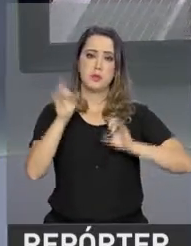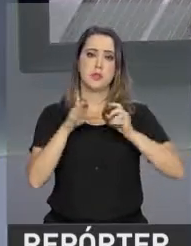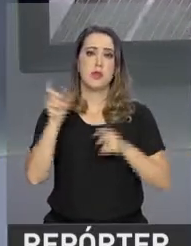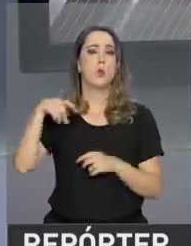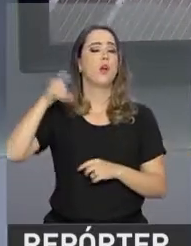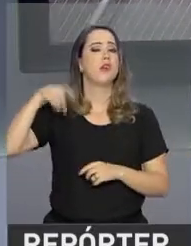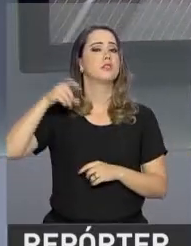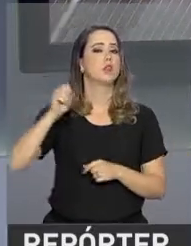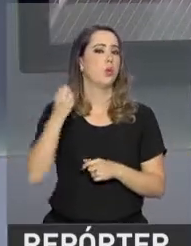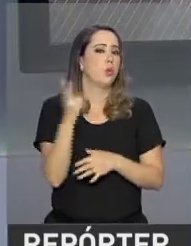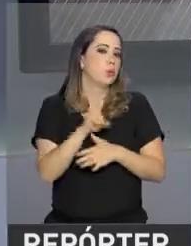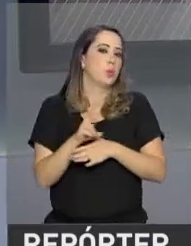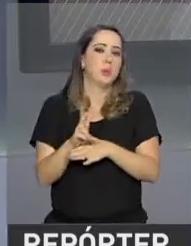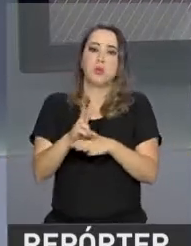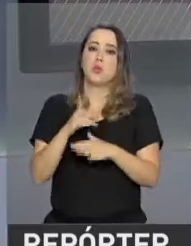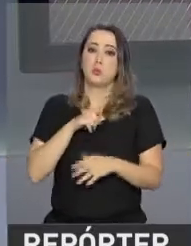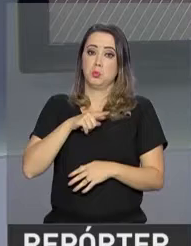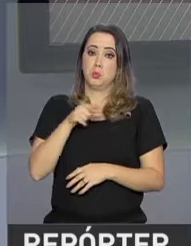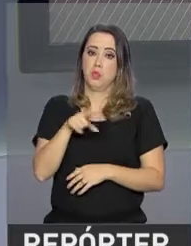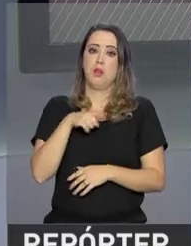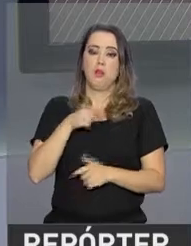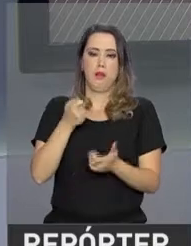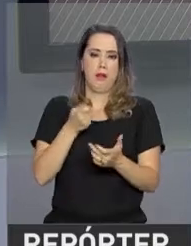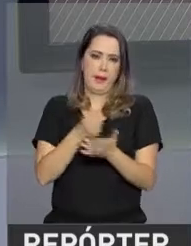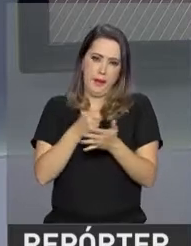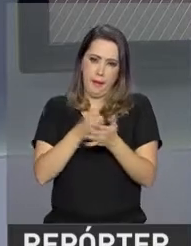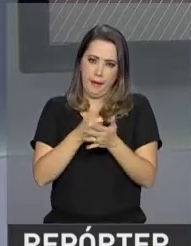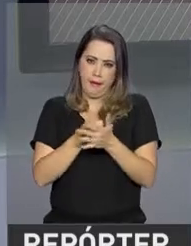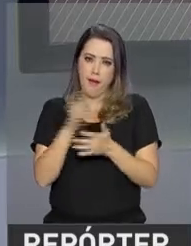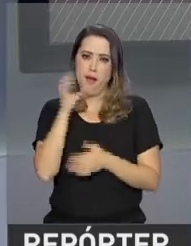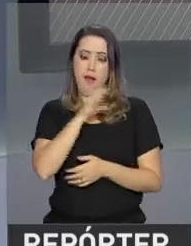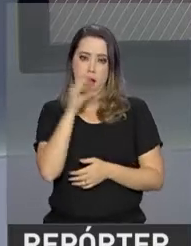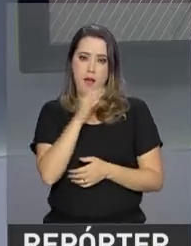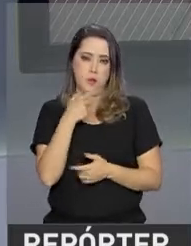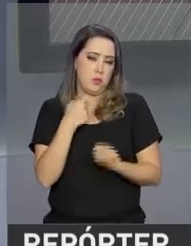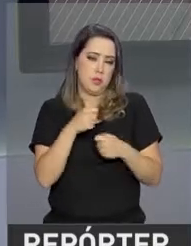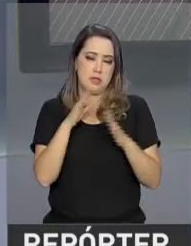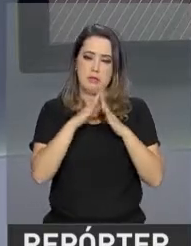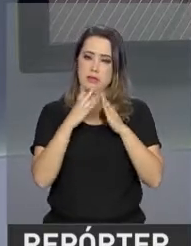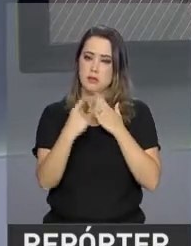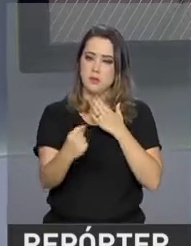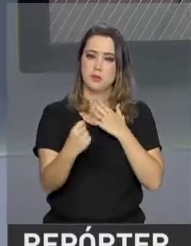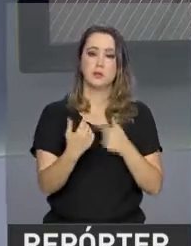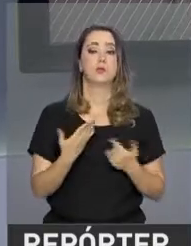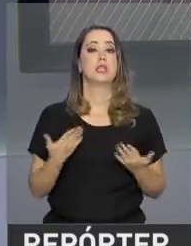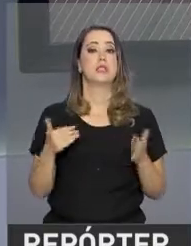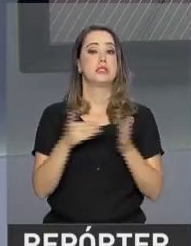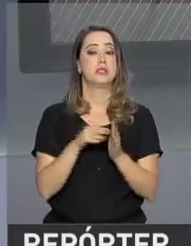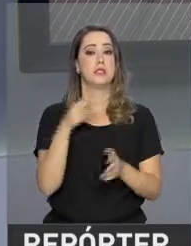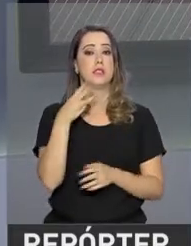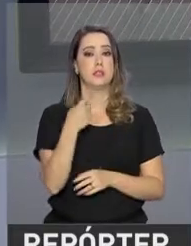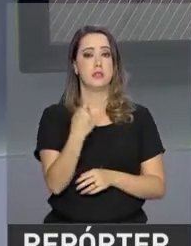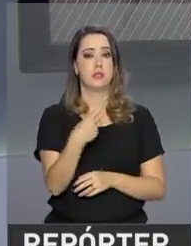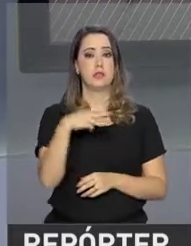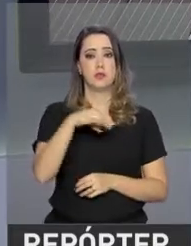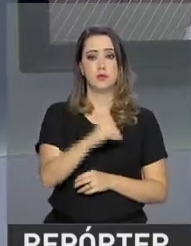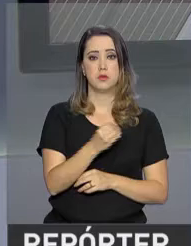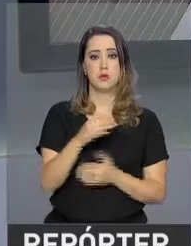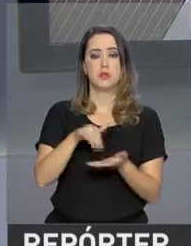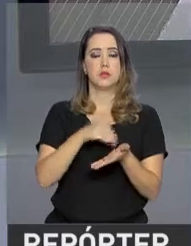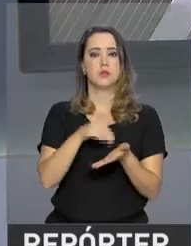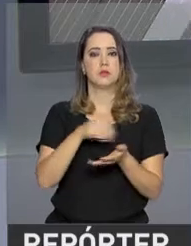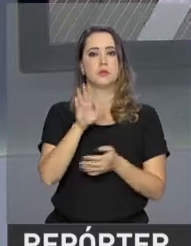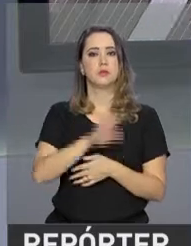crédito e empréstimo pessoal e quer renegociar de forma rápida sem sair de casa? Até o dia 31 de maio, a